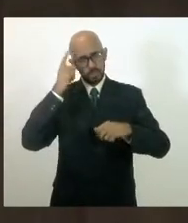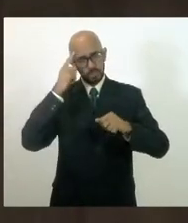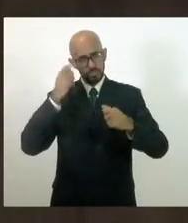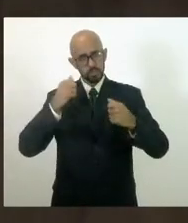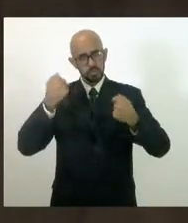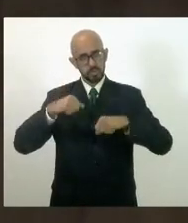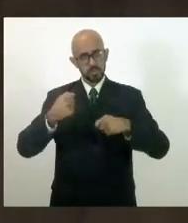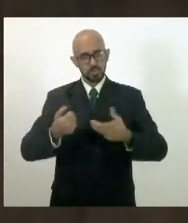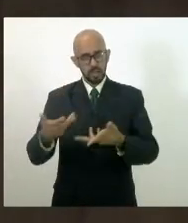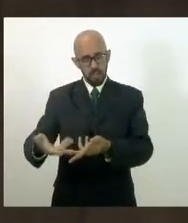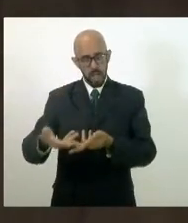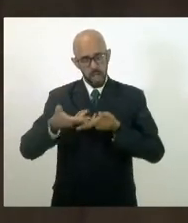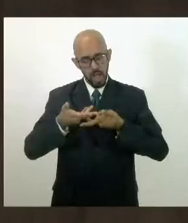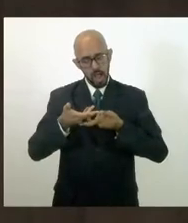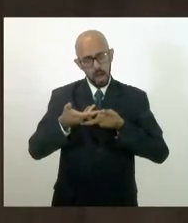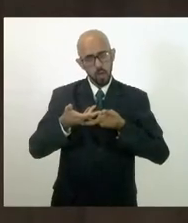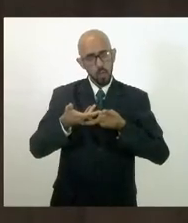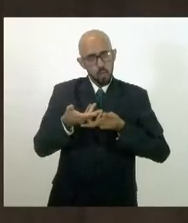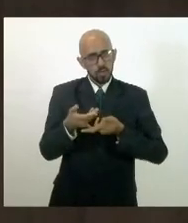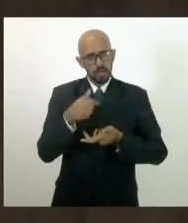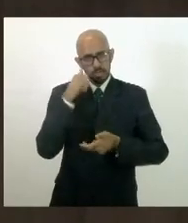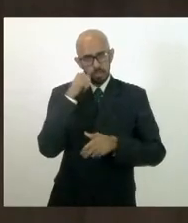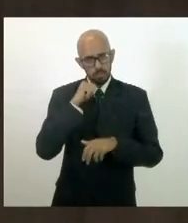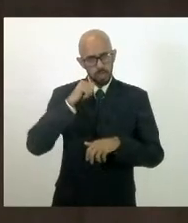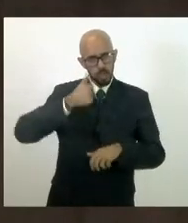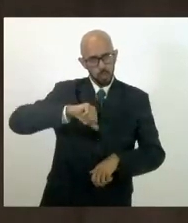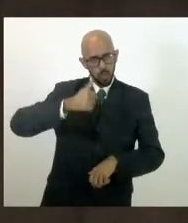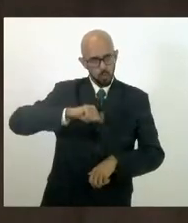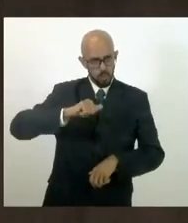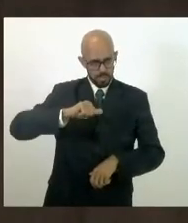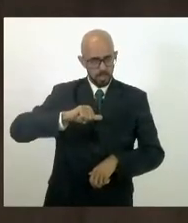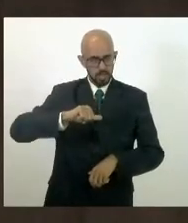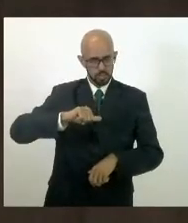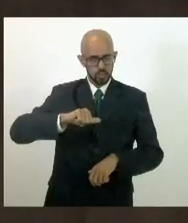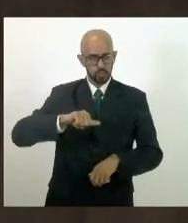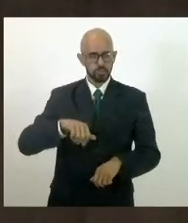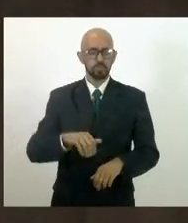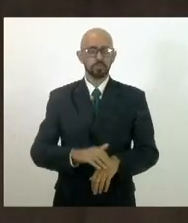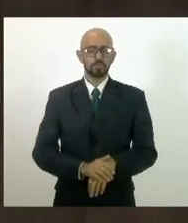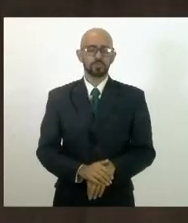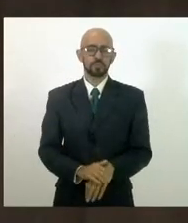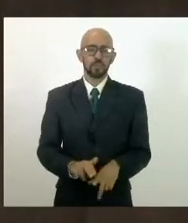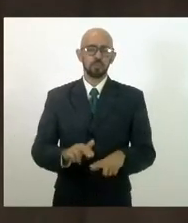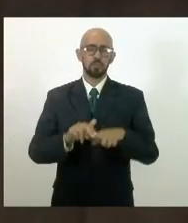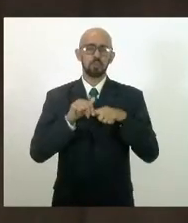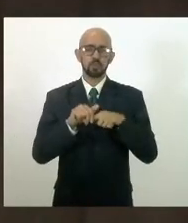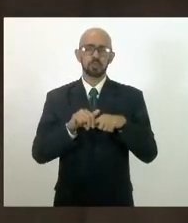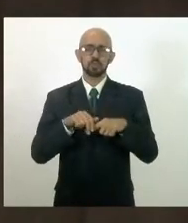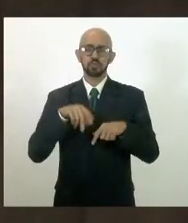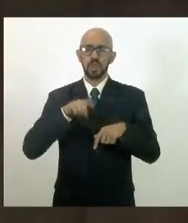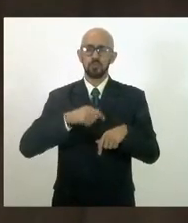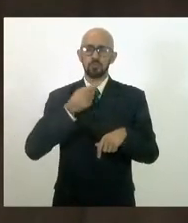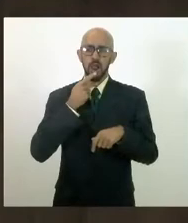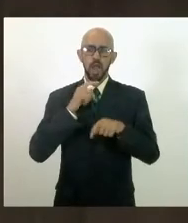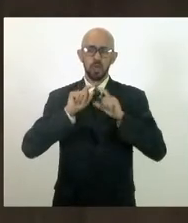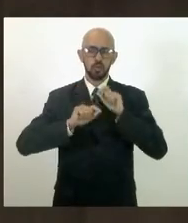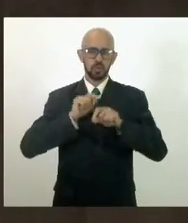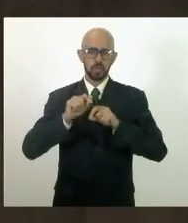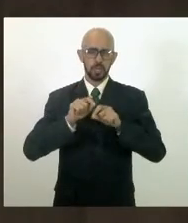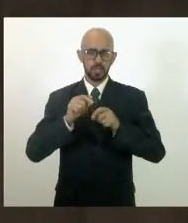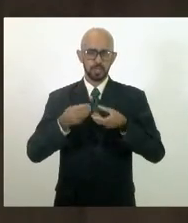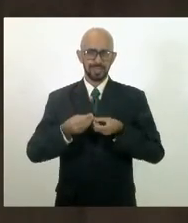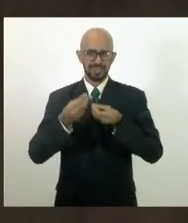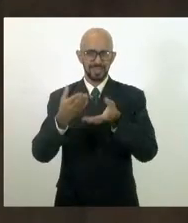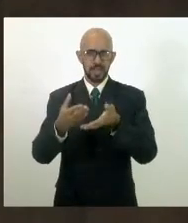mais eficaz e qualificada possível. Então, sentido, senhor presidente, dizer que entregar esse